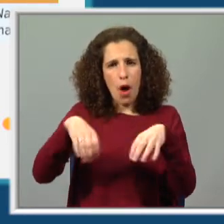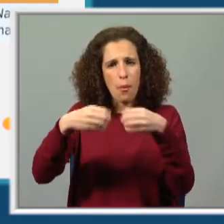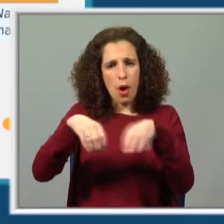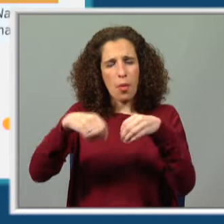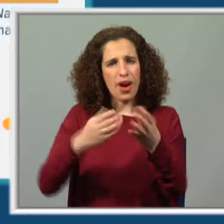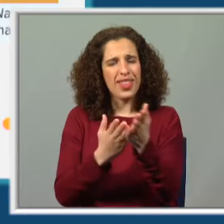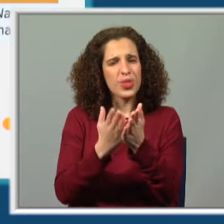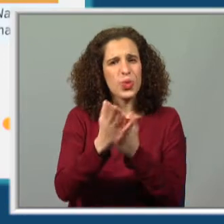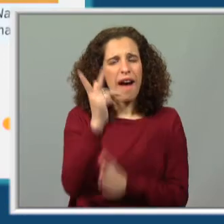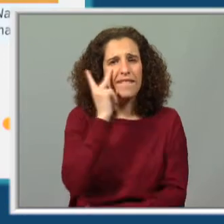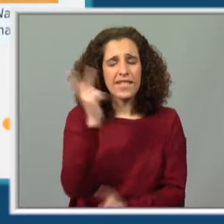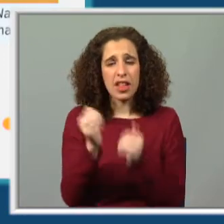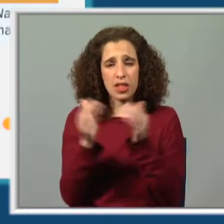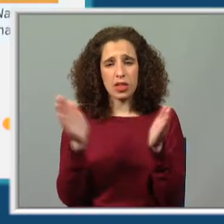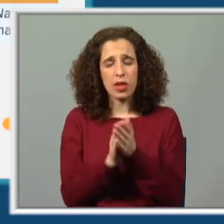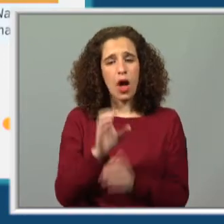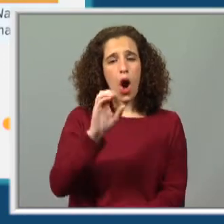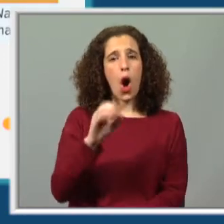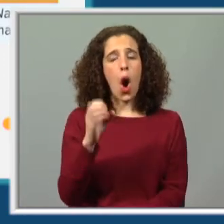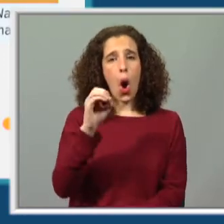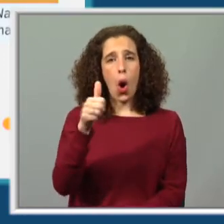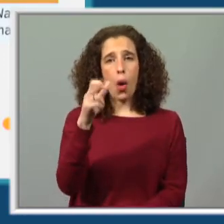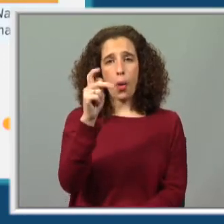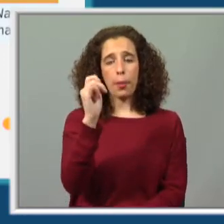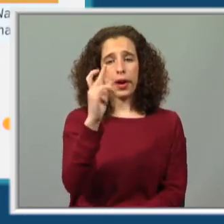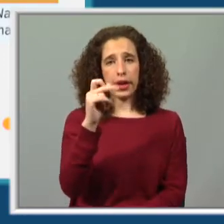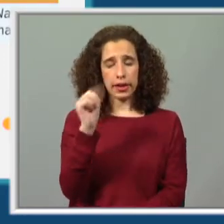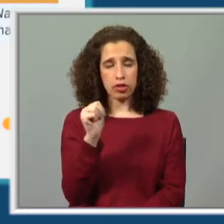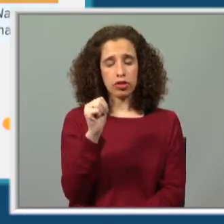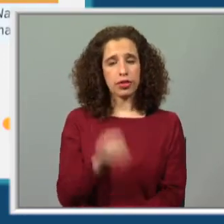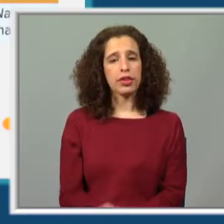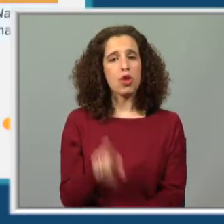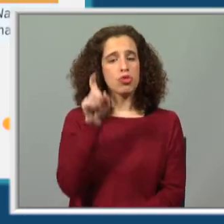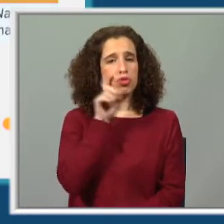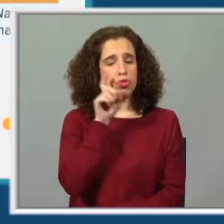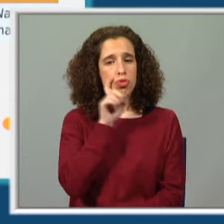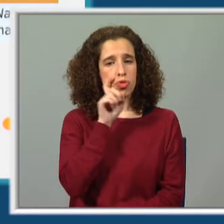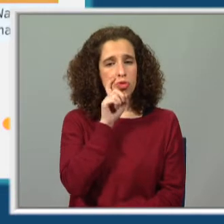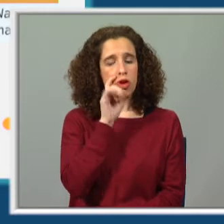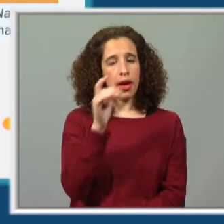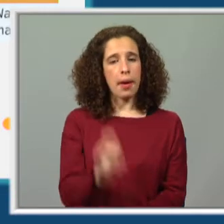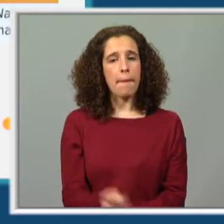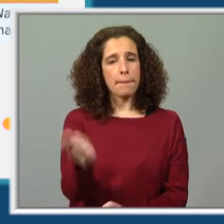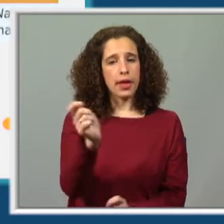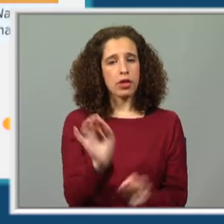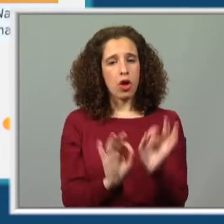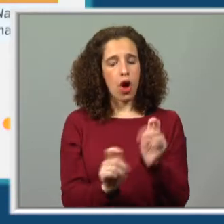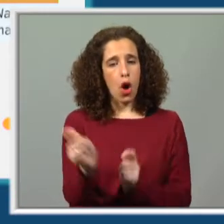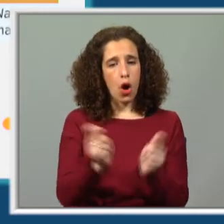a sua vida, as obreiras, que são responsáveis pela manutenção e defesa do formigueiro.